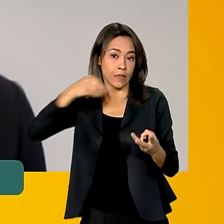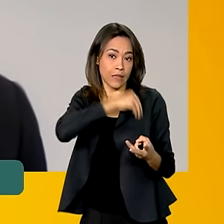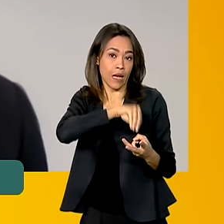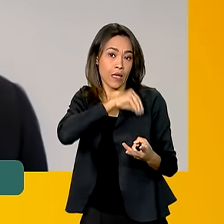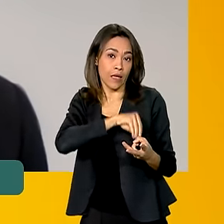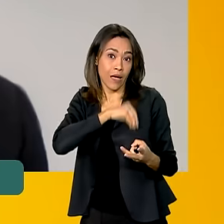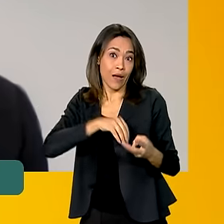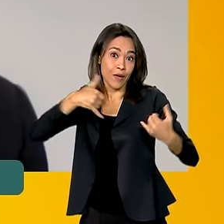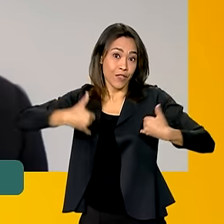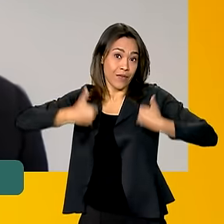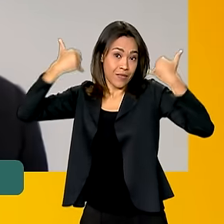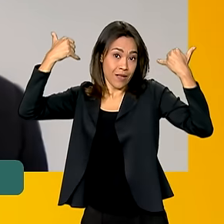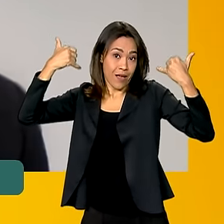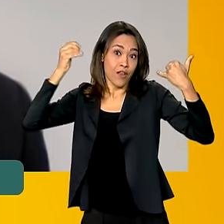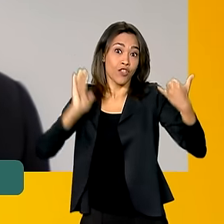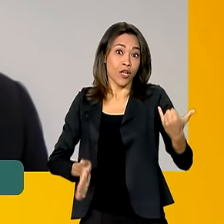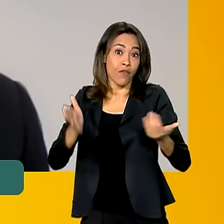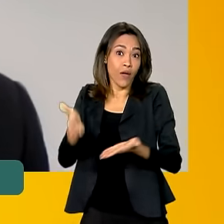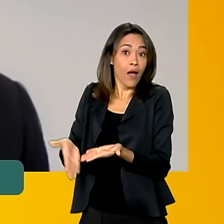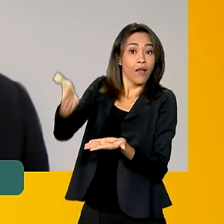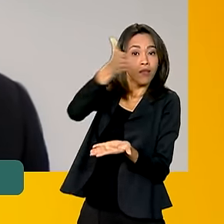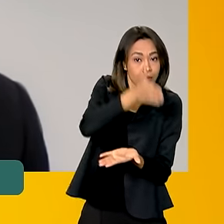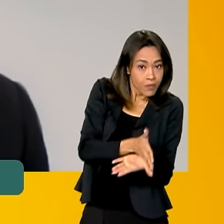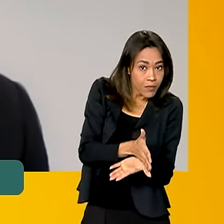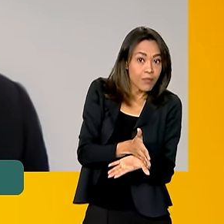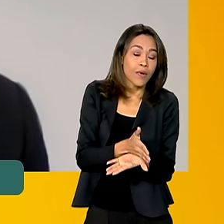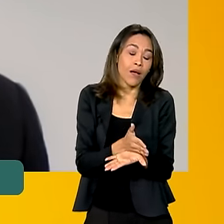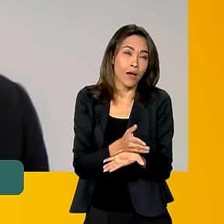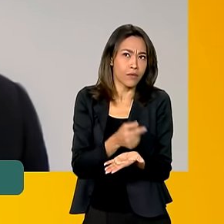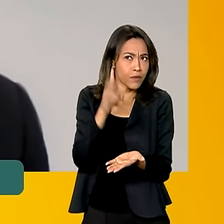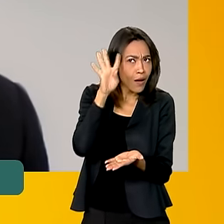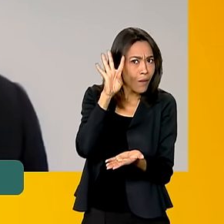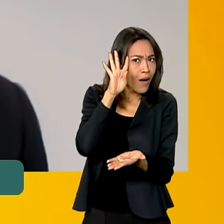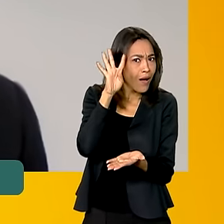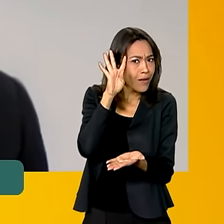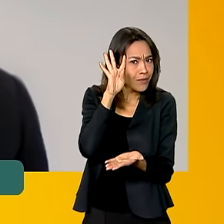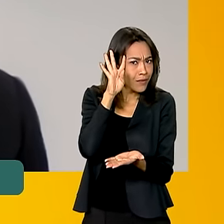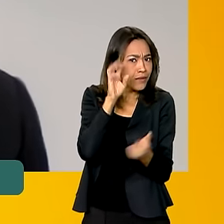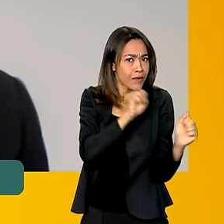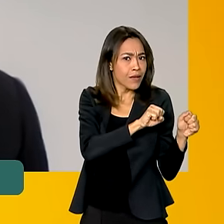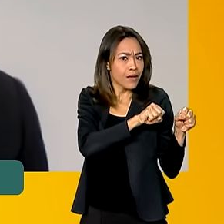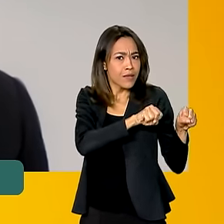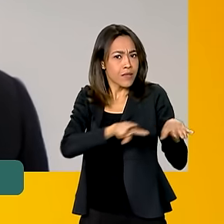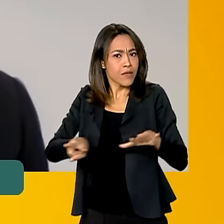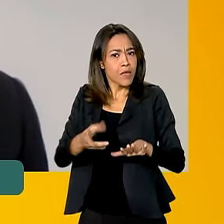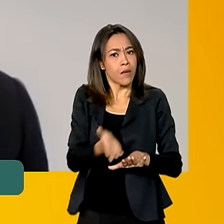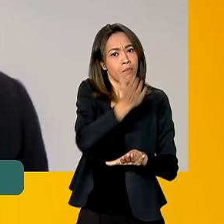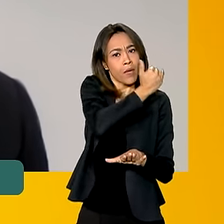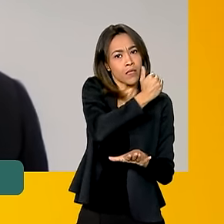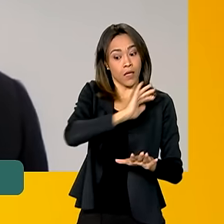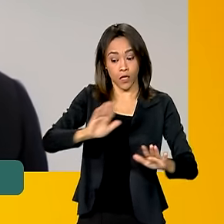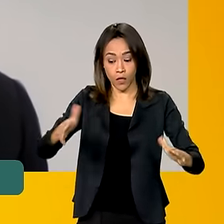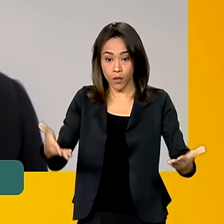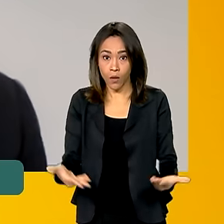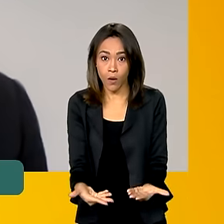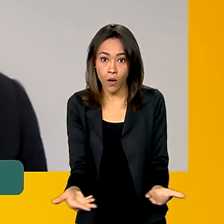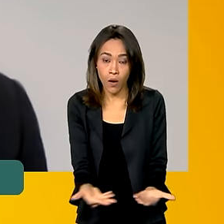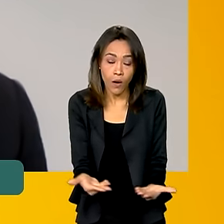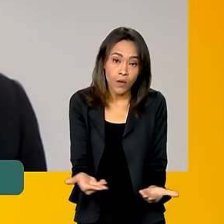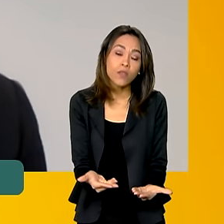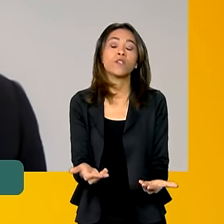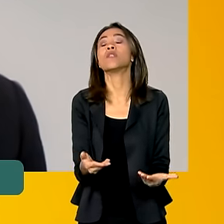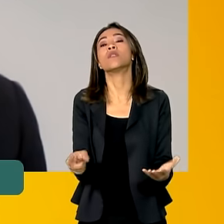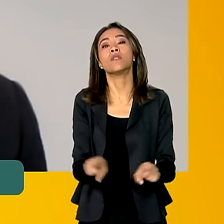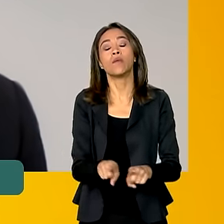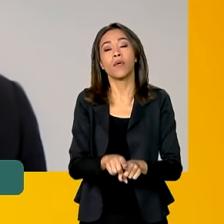aniversário até dezembro, foi antecipado também a partir da quarta-feira da semana passada. E hoje nós estamos também, para